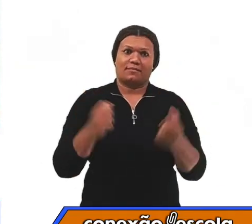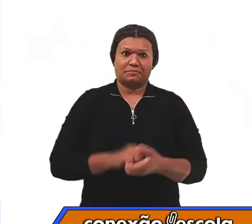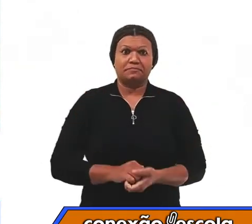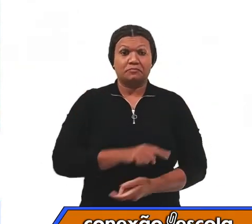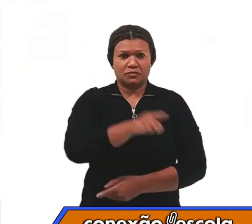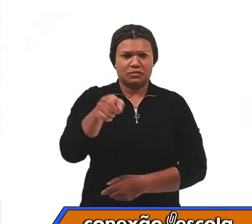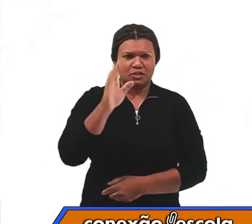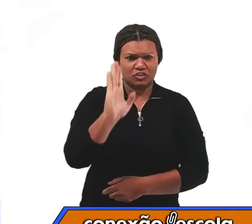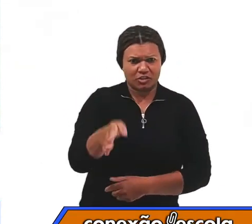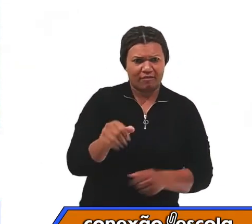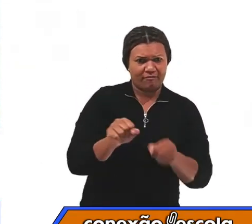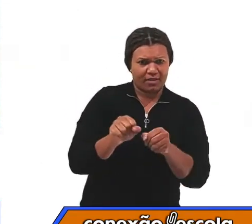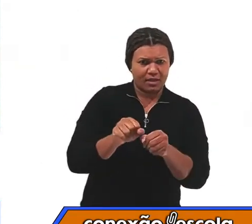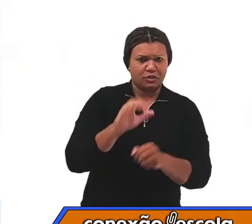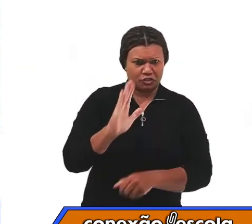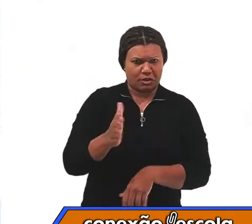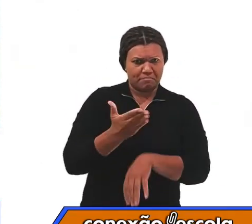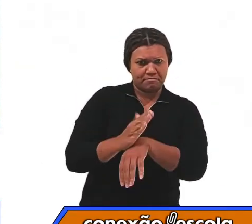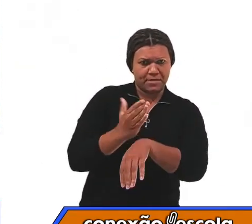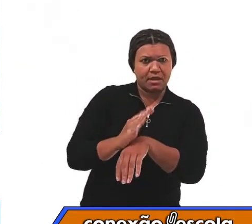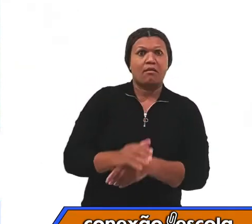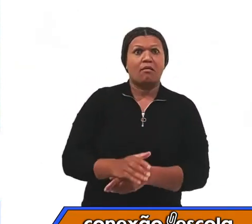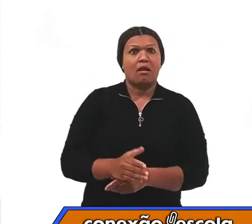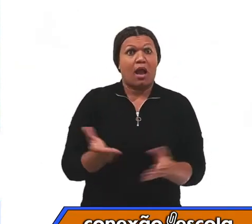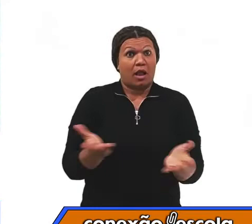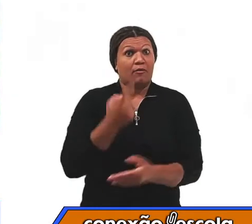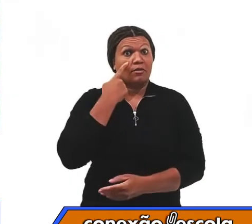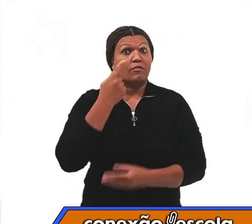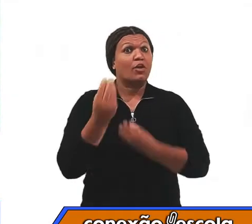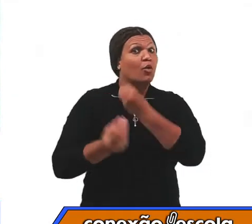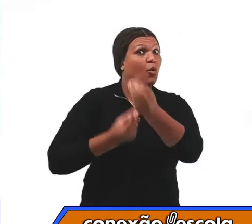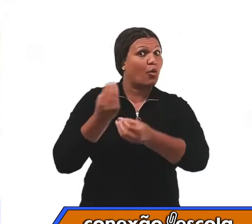Você já fez? Já praticou? Vamos ver como é que é?